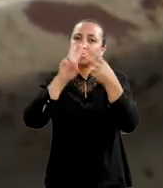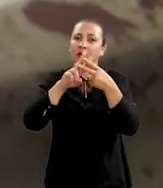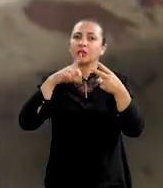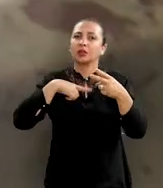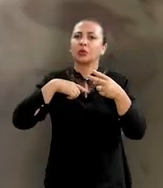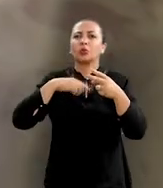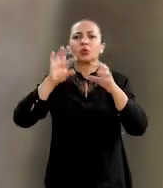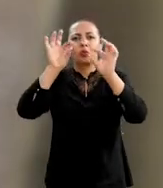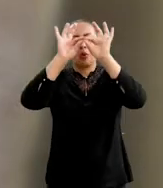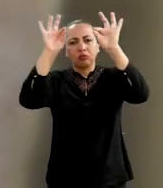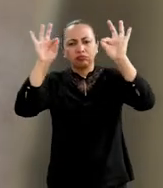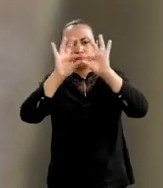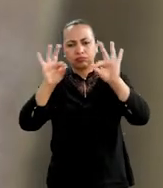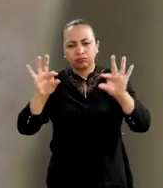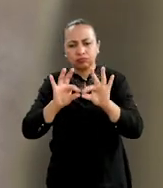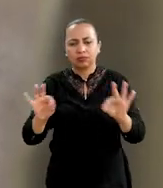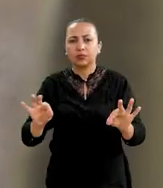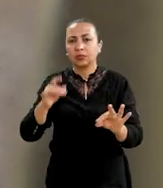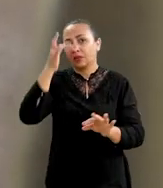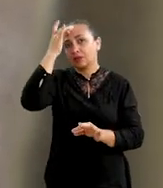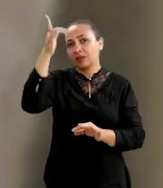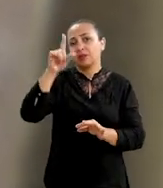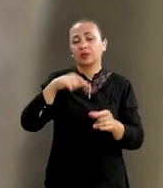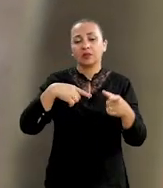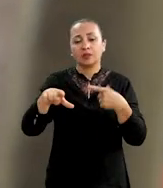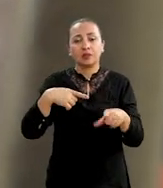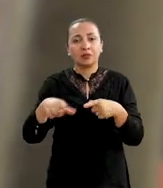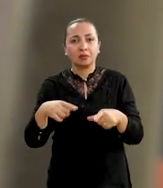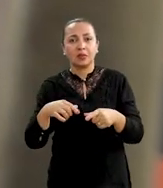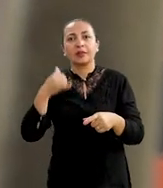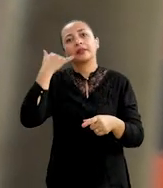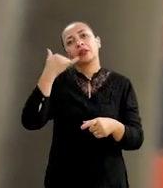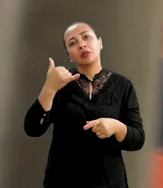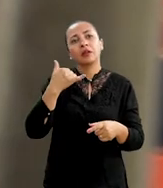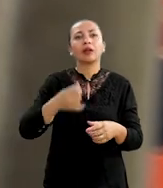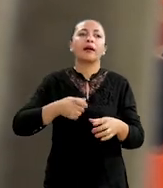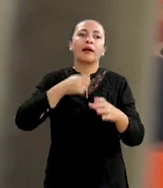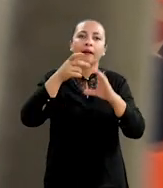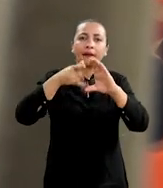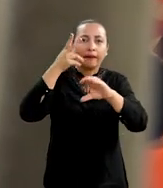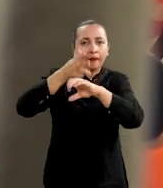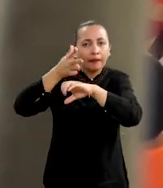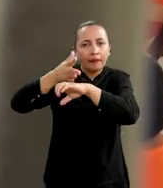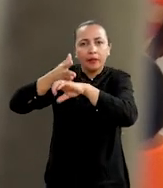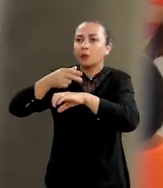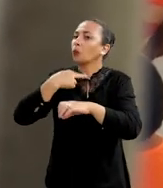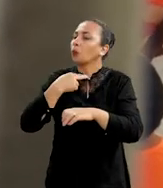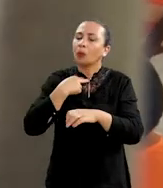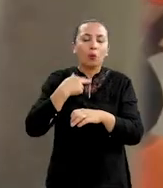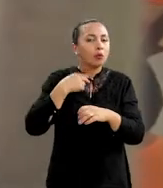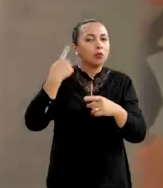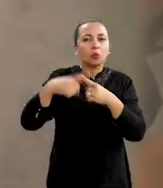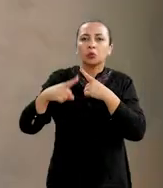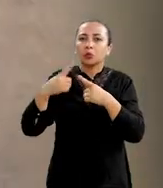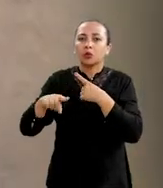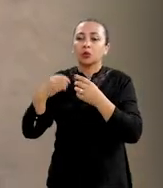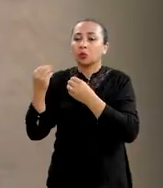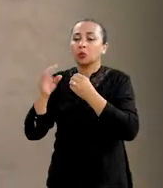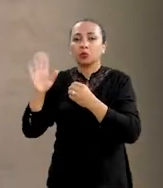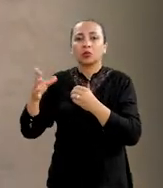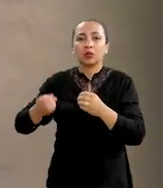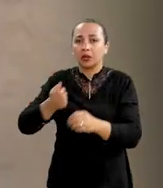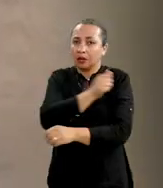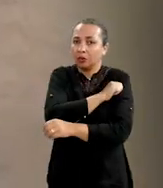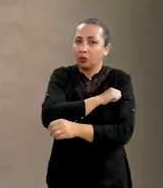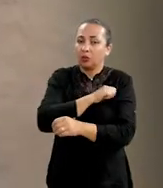logística, então não é fácil você fazer um trabalho de levar celular, levar gravador, tem todo um processo. Então como já eram alunos da escola,